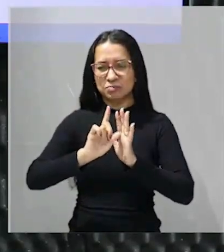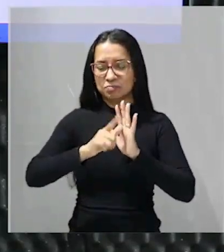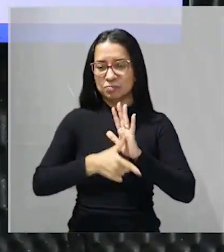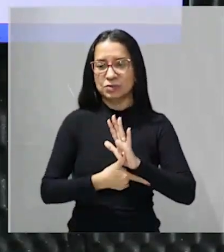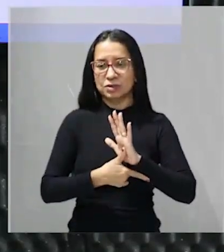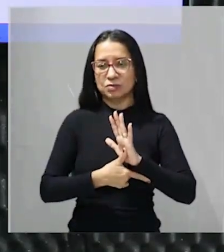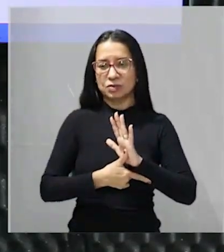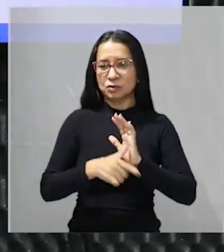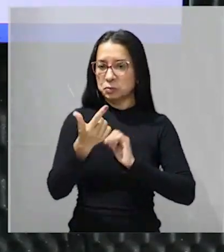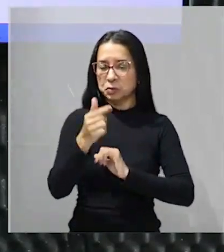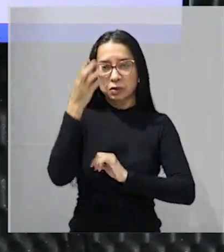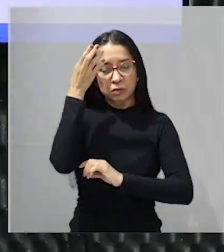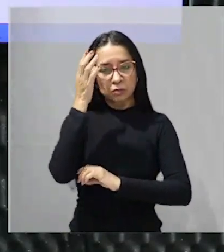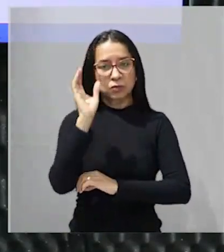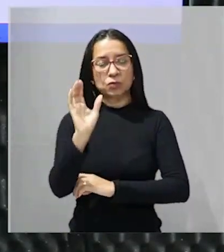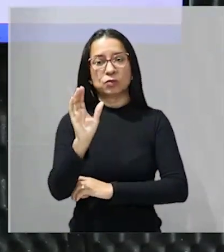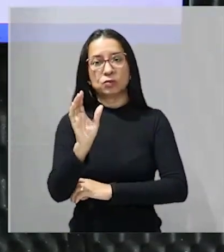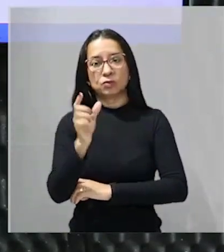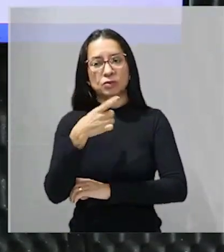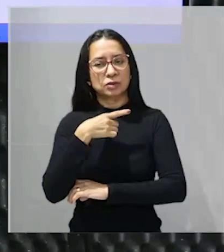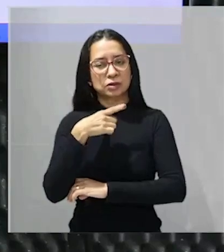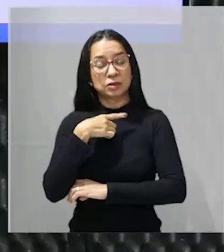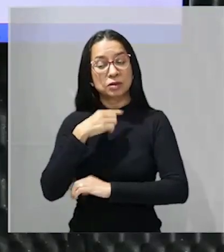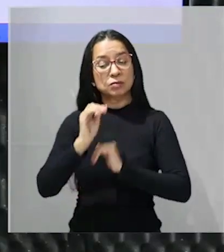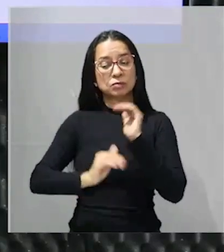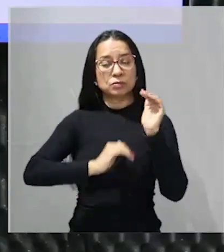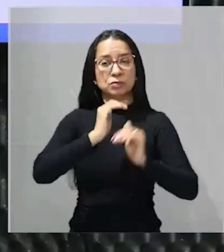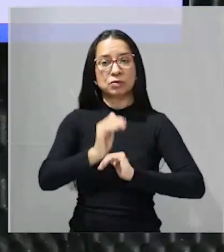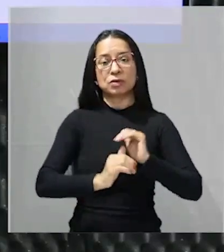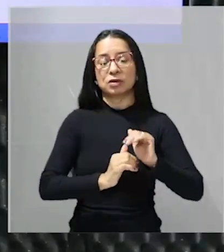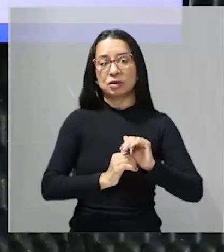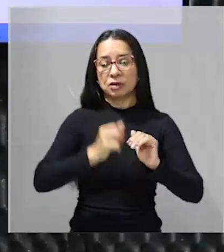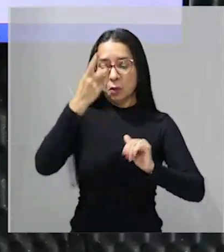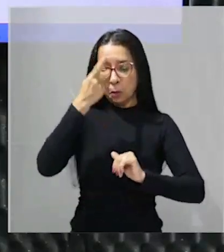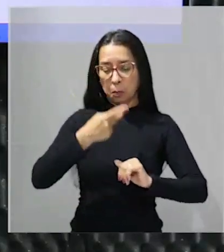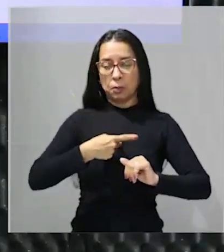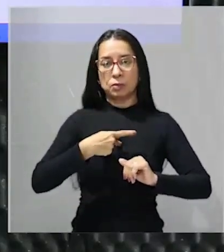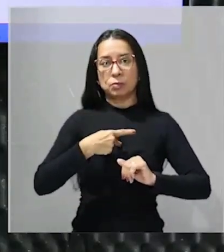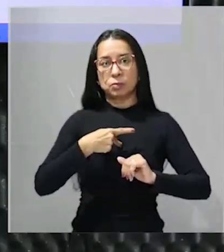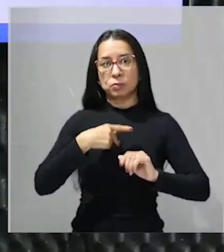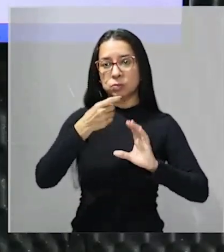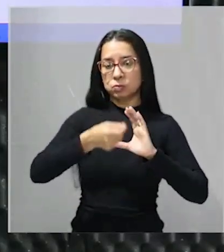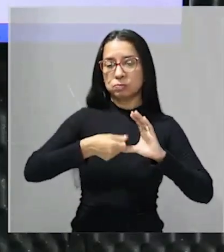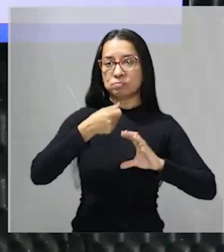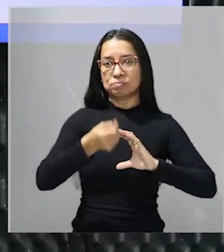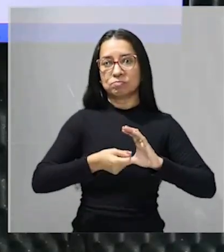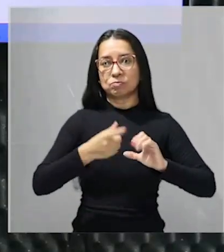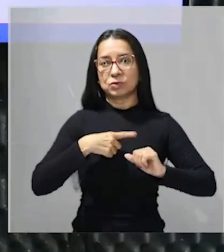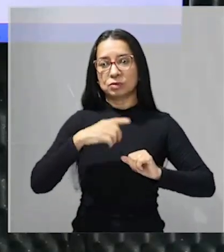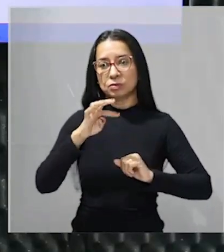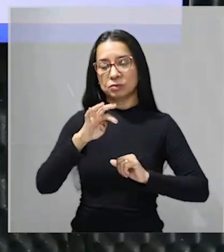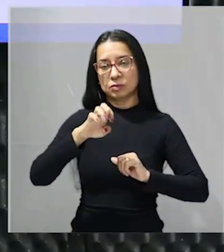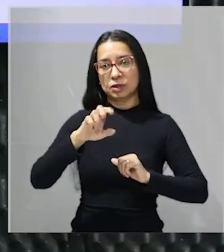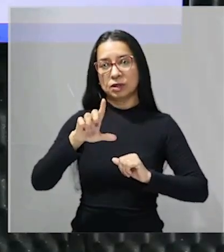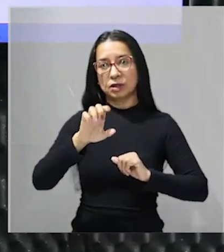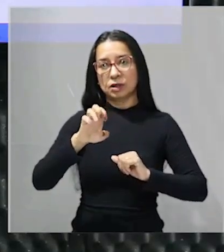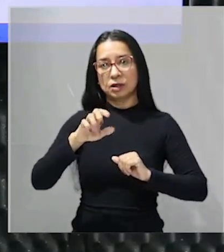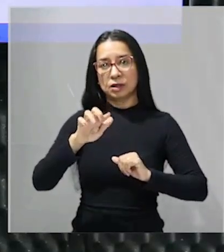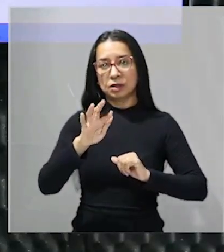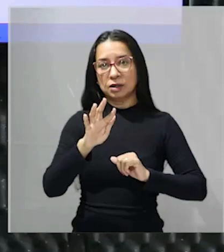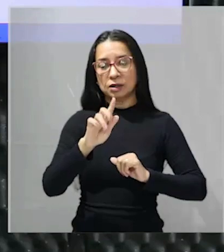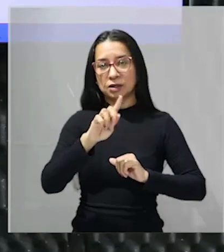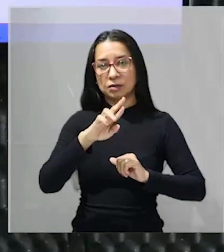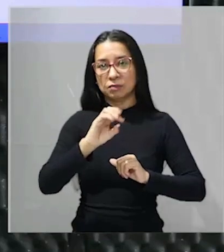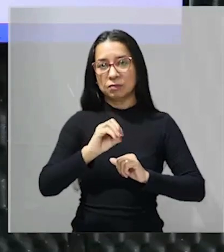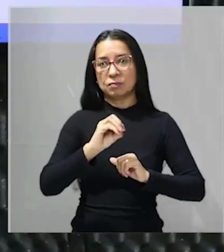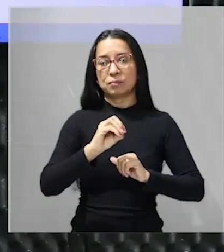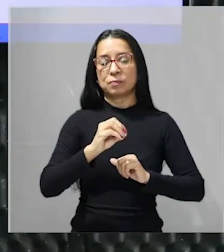e nós temos o progresso nós temos o capitalismo nós temos as ferrovias nós temos o telégrafo nós temos